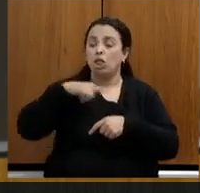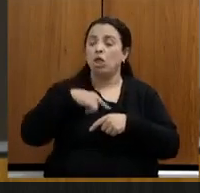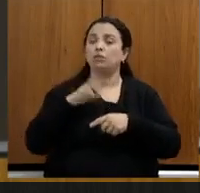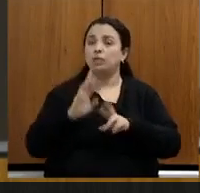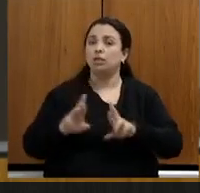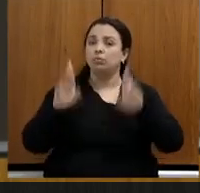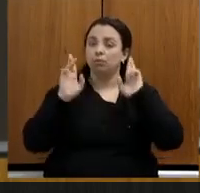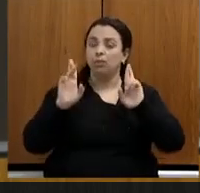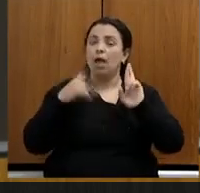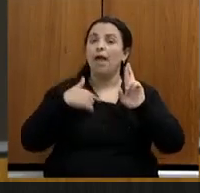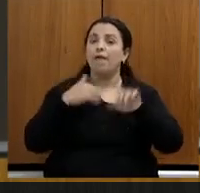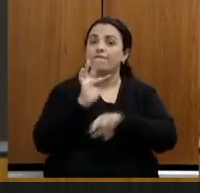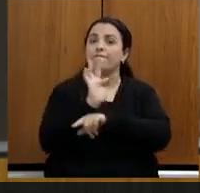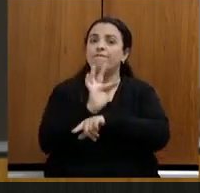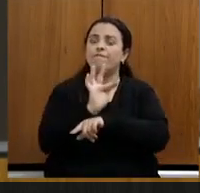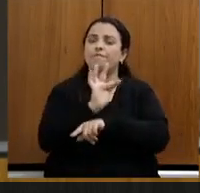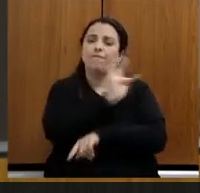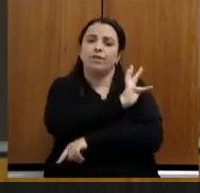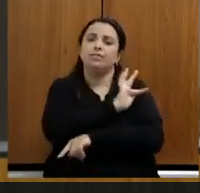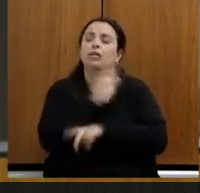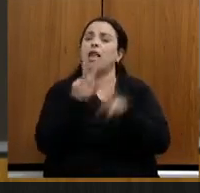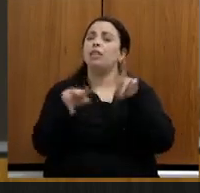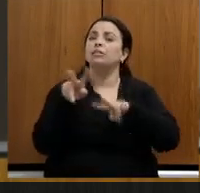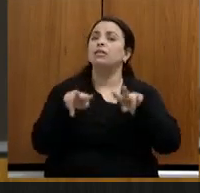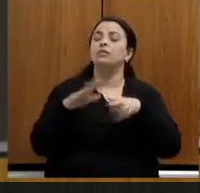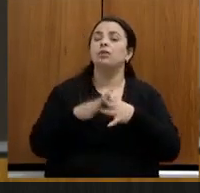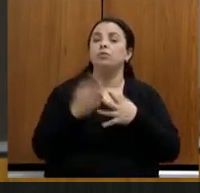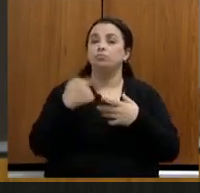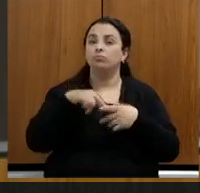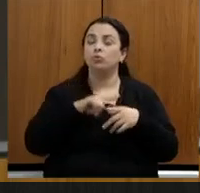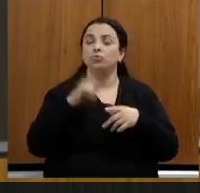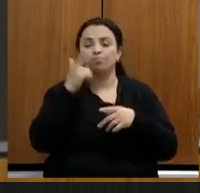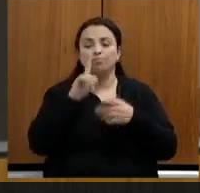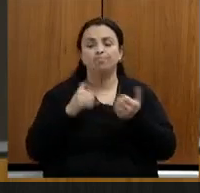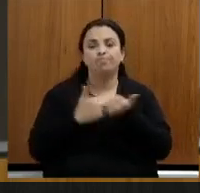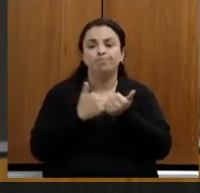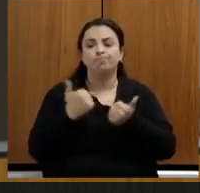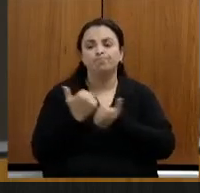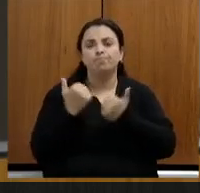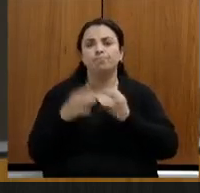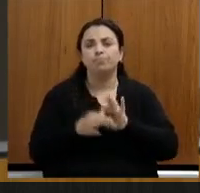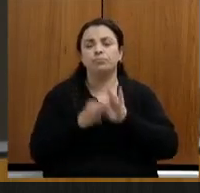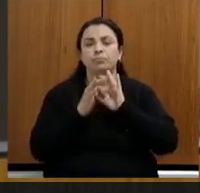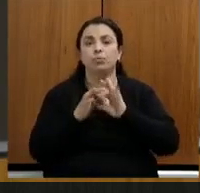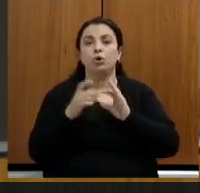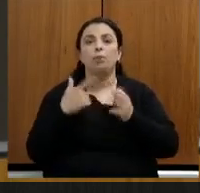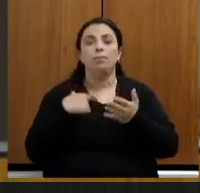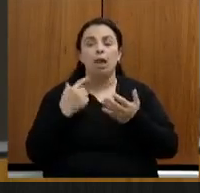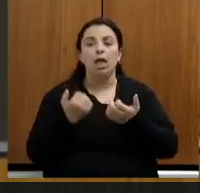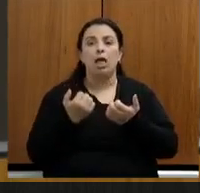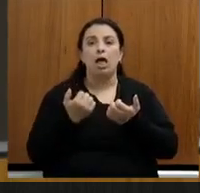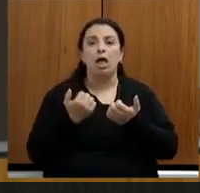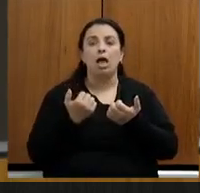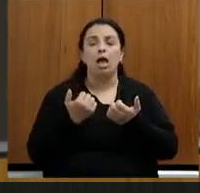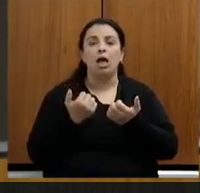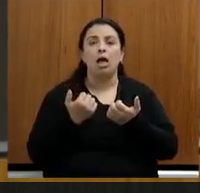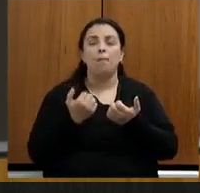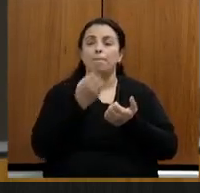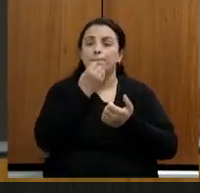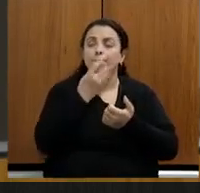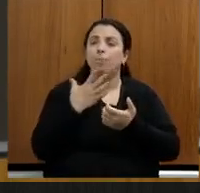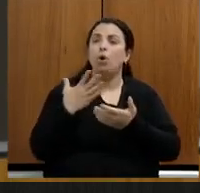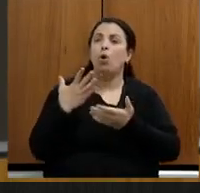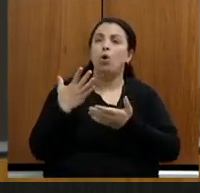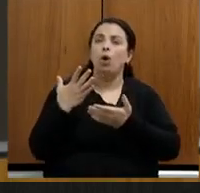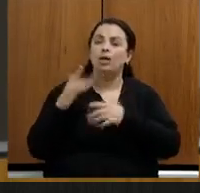fiscalização a gente se fortalece eu não tenho dúvida que a gente contribui para boas práticas dos governos quando